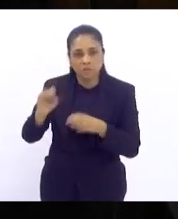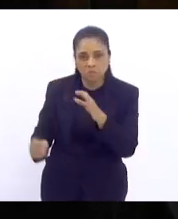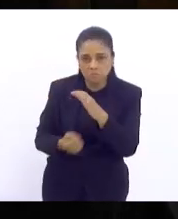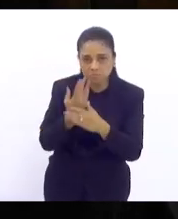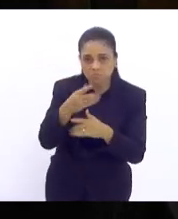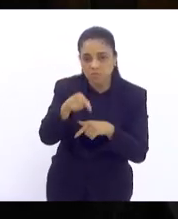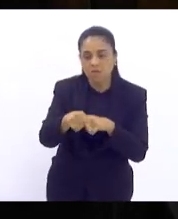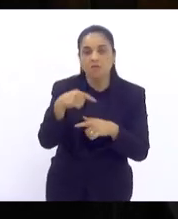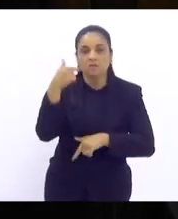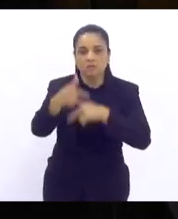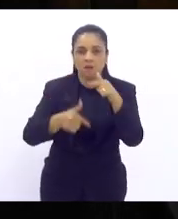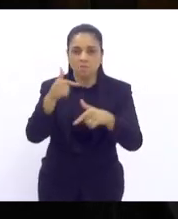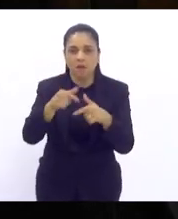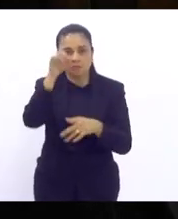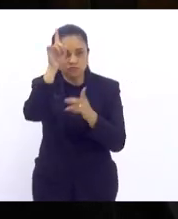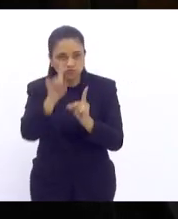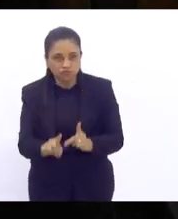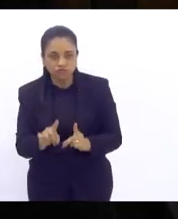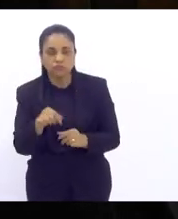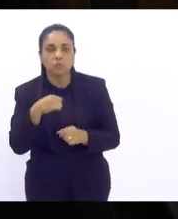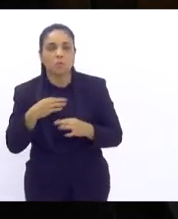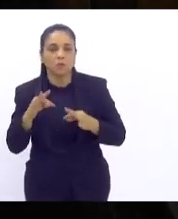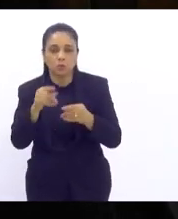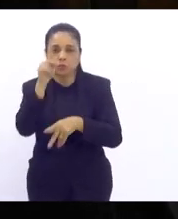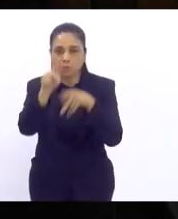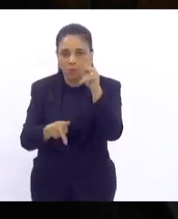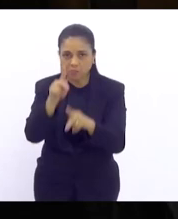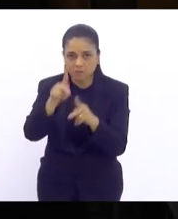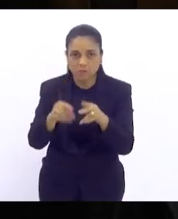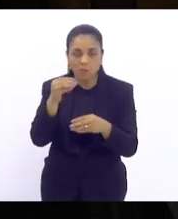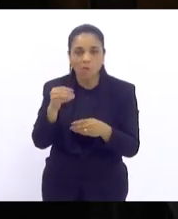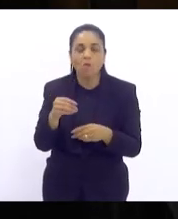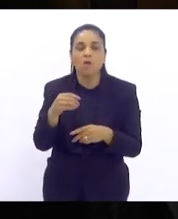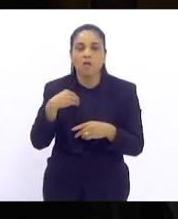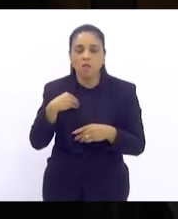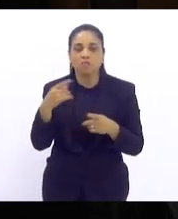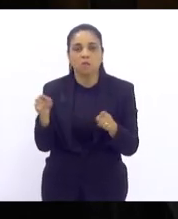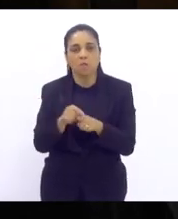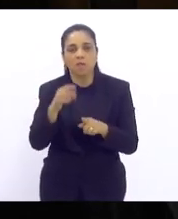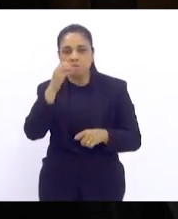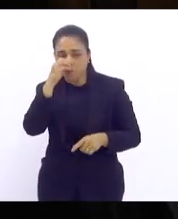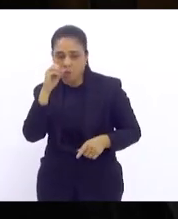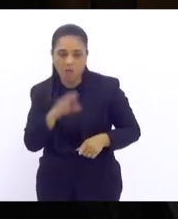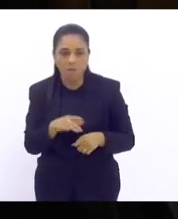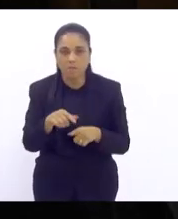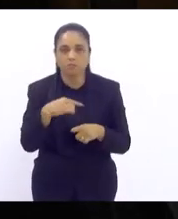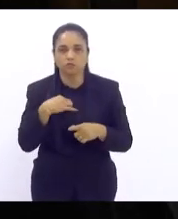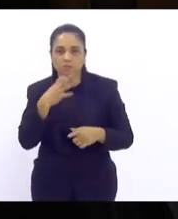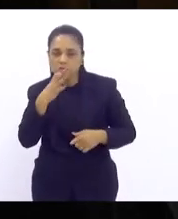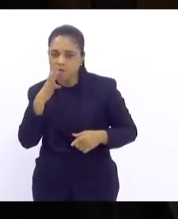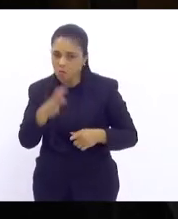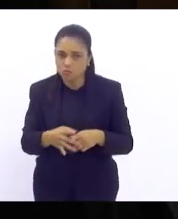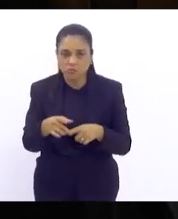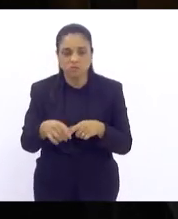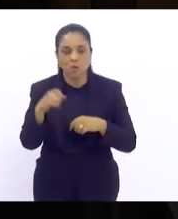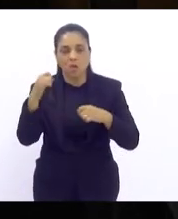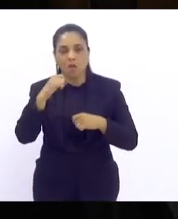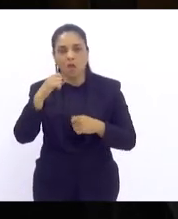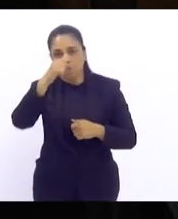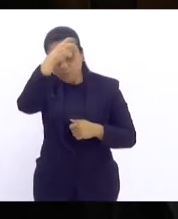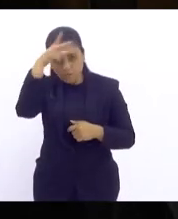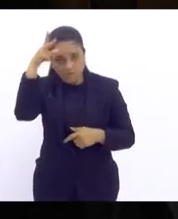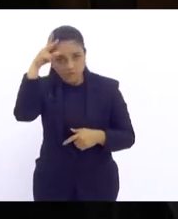trabalho digno para toda a nossa população e deixo também todo o meu repúdio ao prefeito da cidade do Rio de Janeiro Eduardo